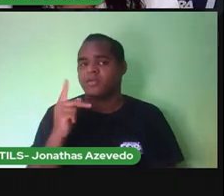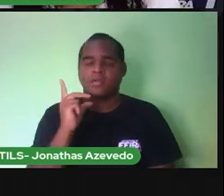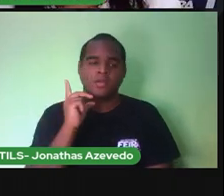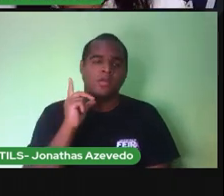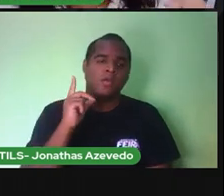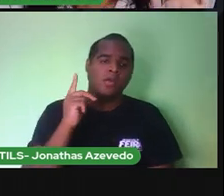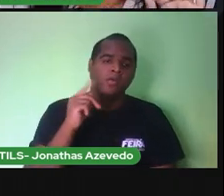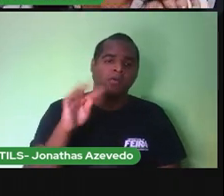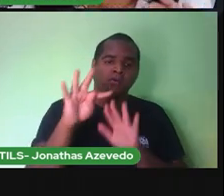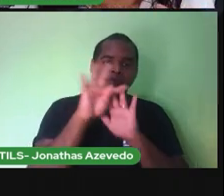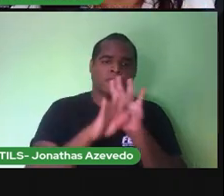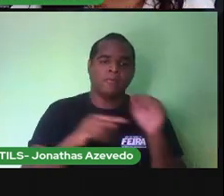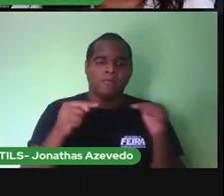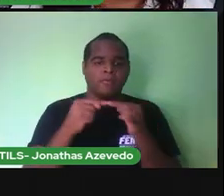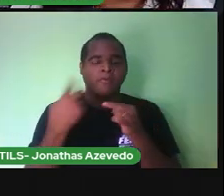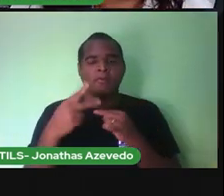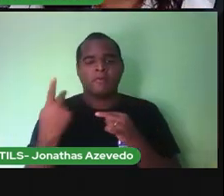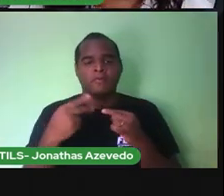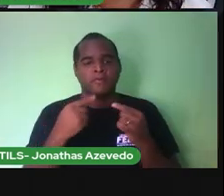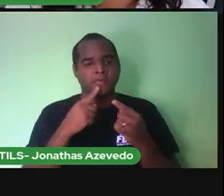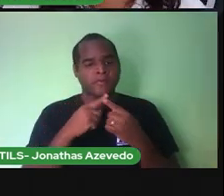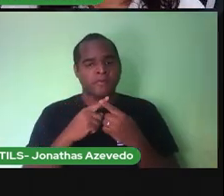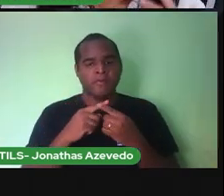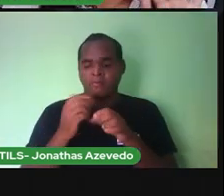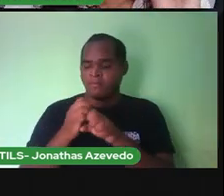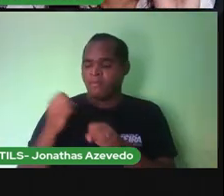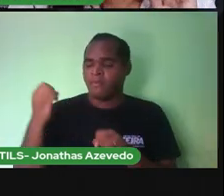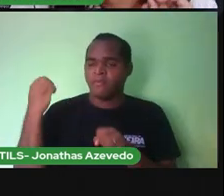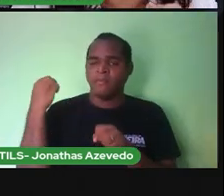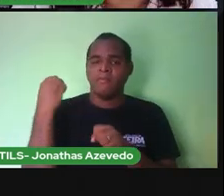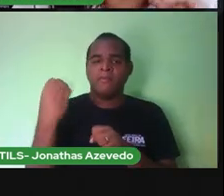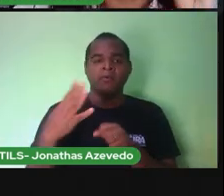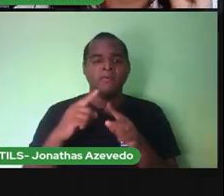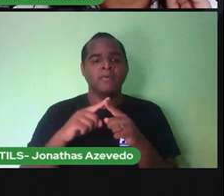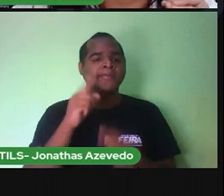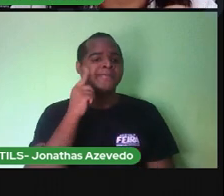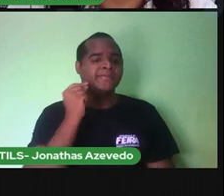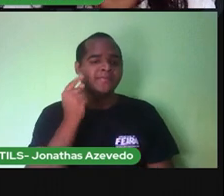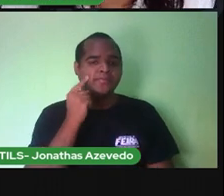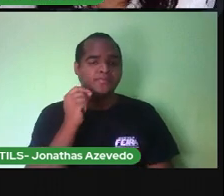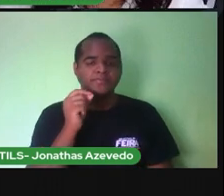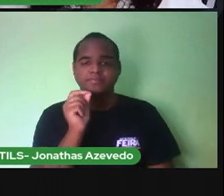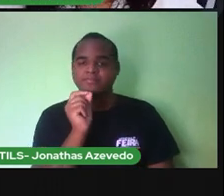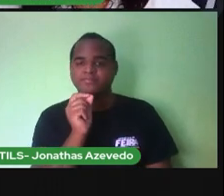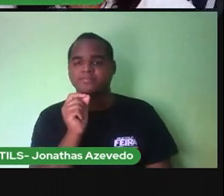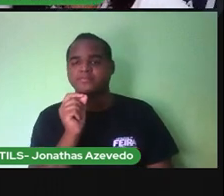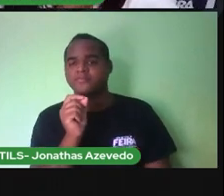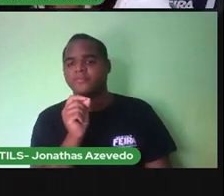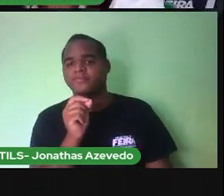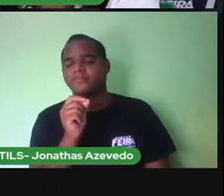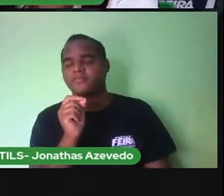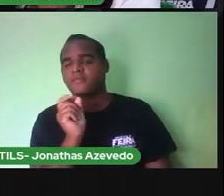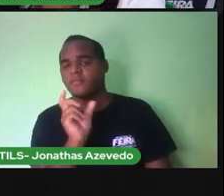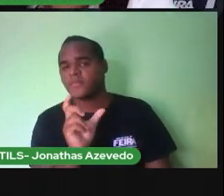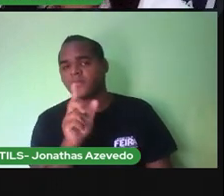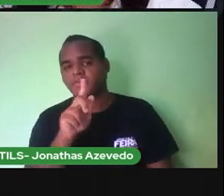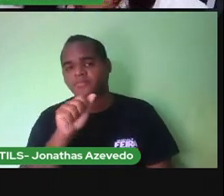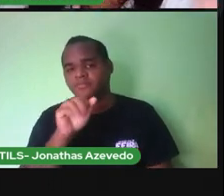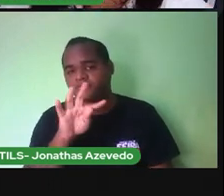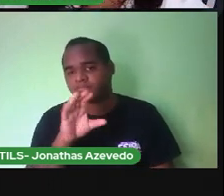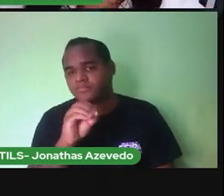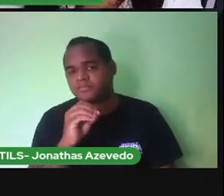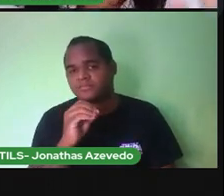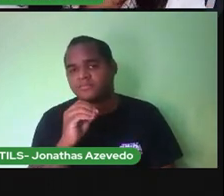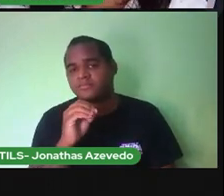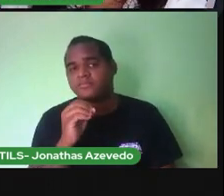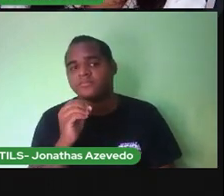nosso texto Foi Atirei O pau No gato A partir da palavra Gato Nós temos Esses Esses